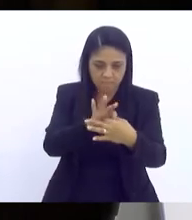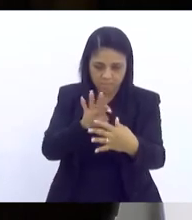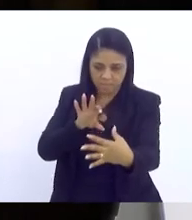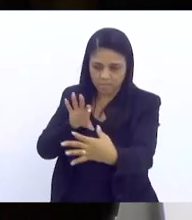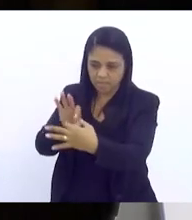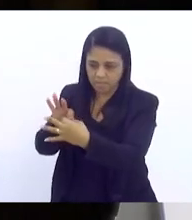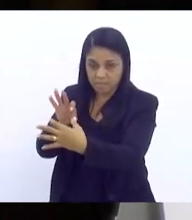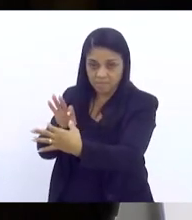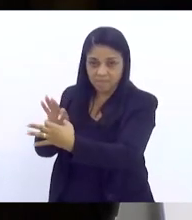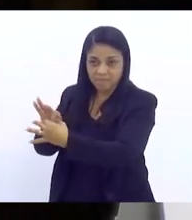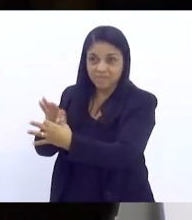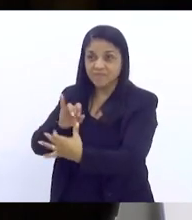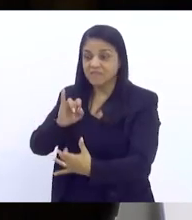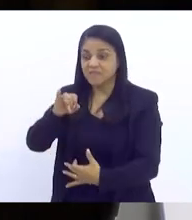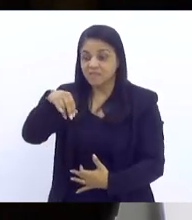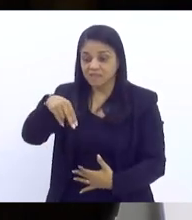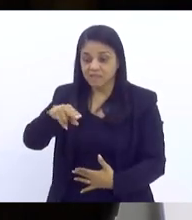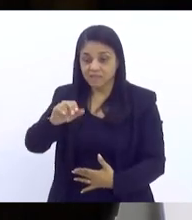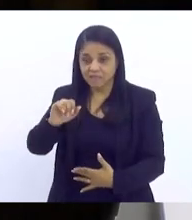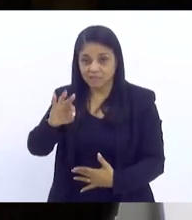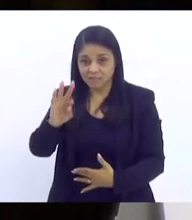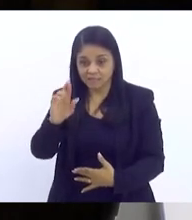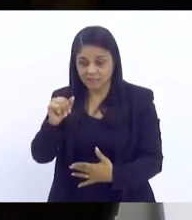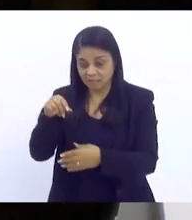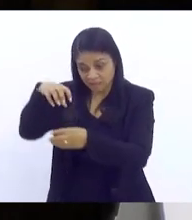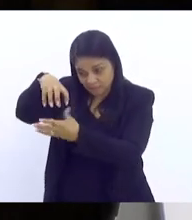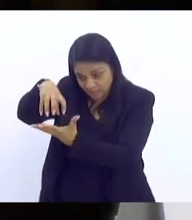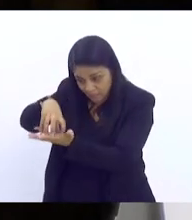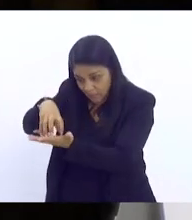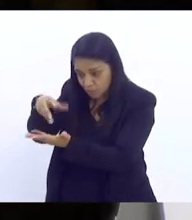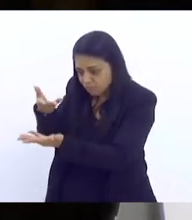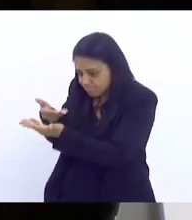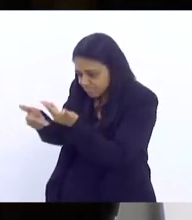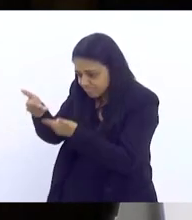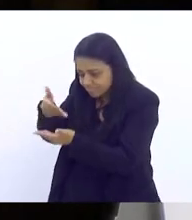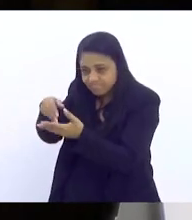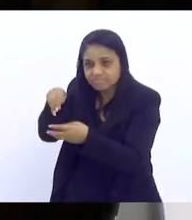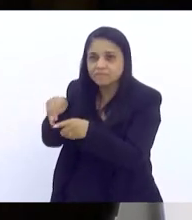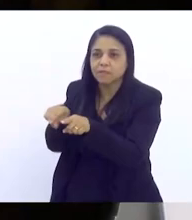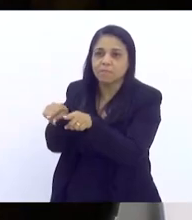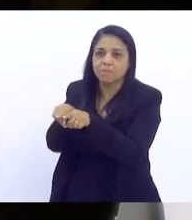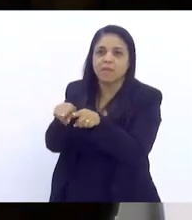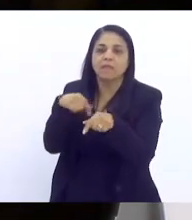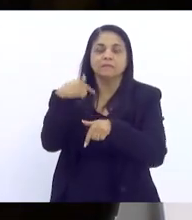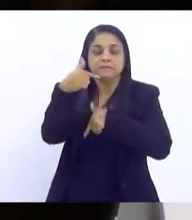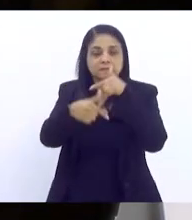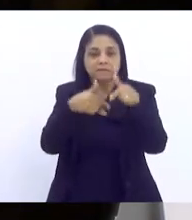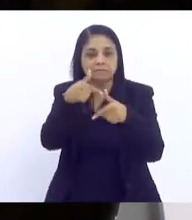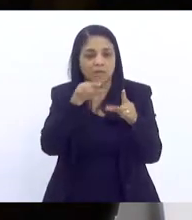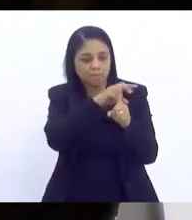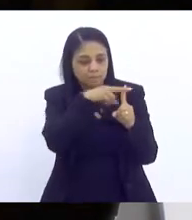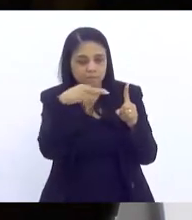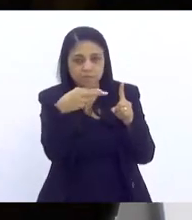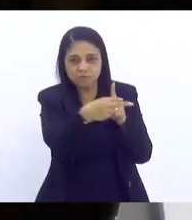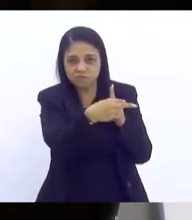A gente tem o hábito de trabalhar com uma perspectiva, e aí eu digo nós que trabalhamos com